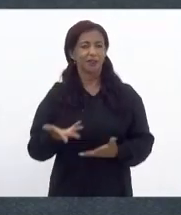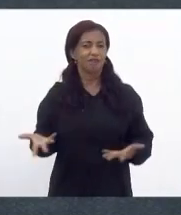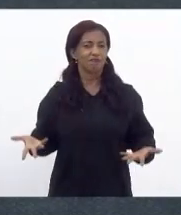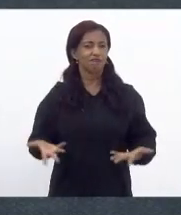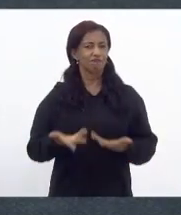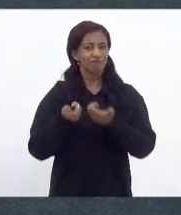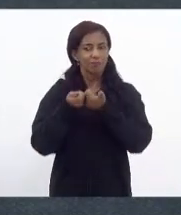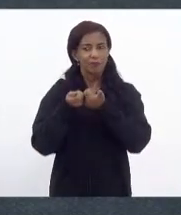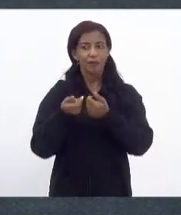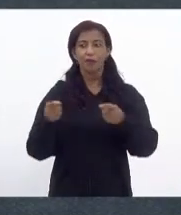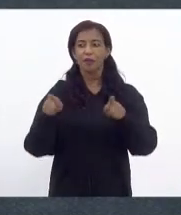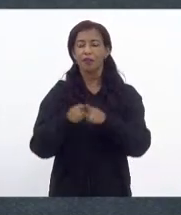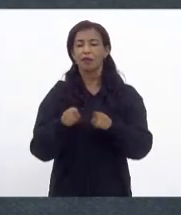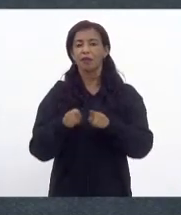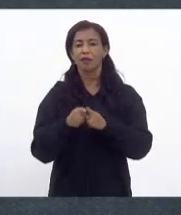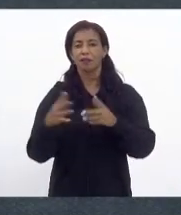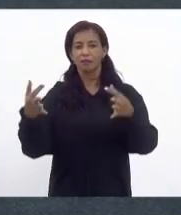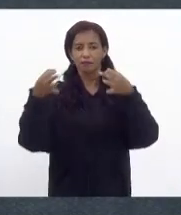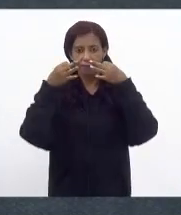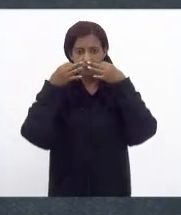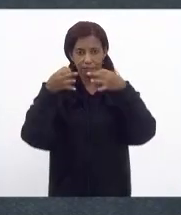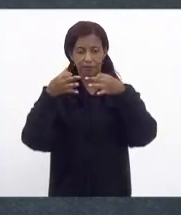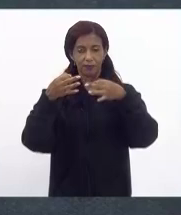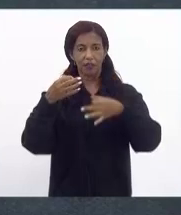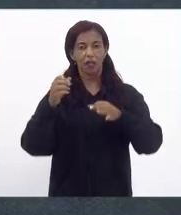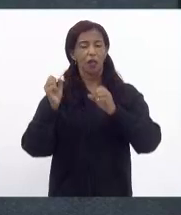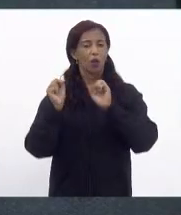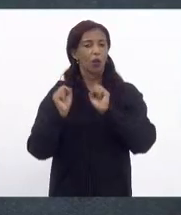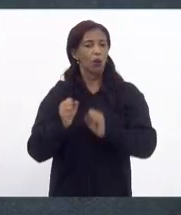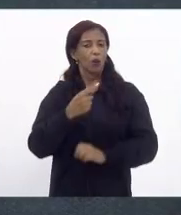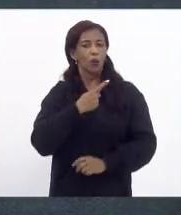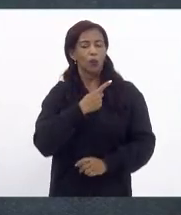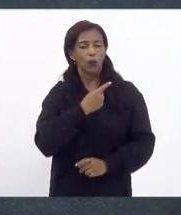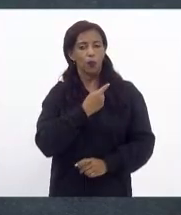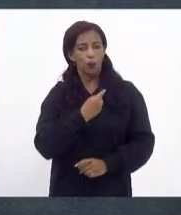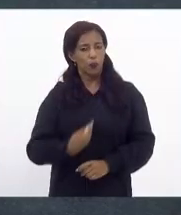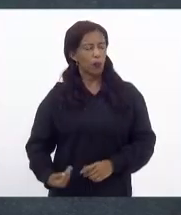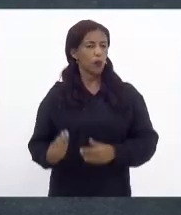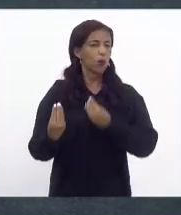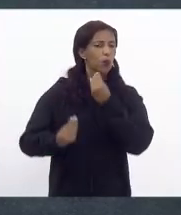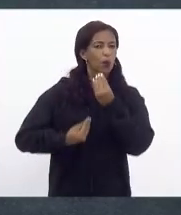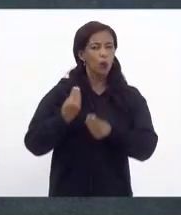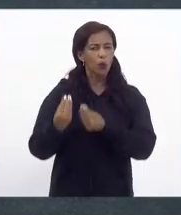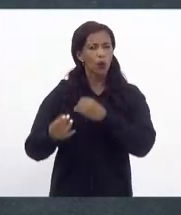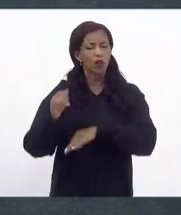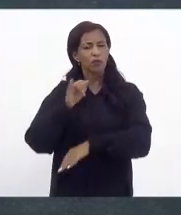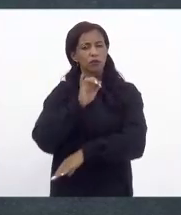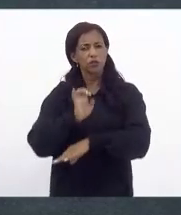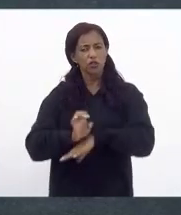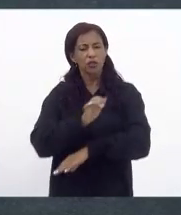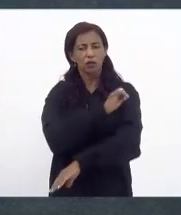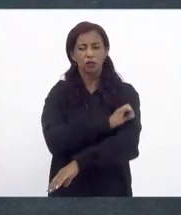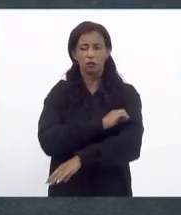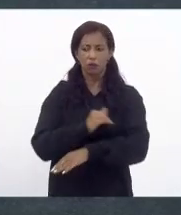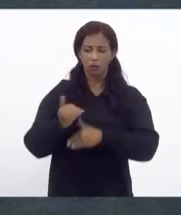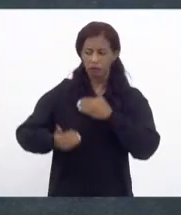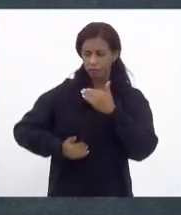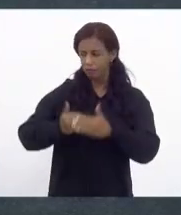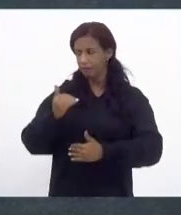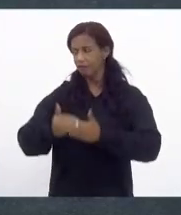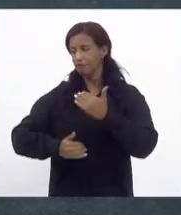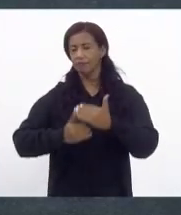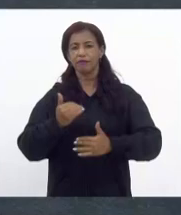iniciativa mas também chamando a atenção do poder público do quanto o Rio de Janeiro ainda engatia